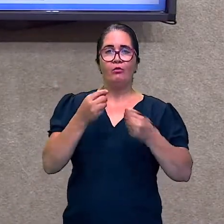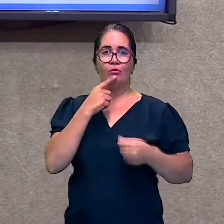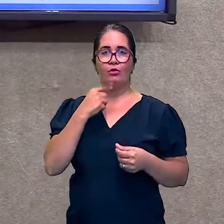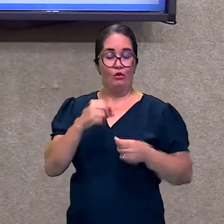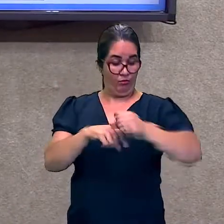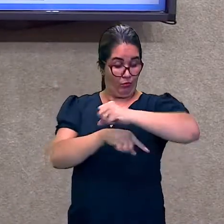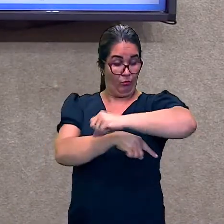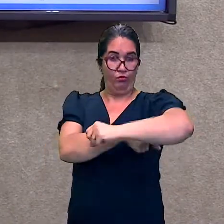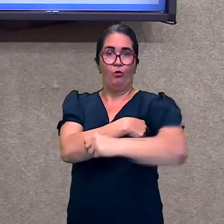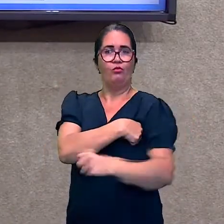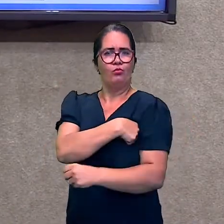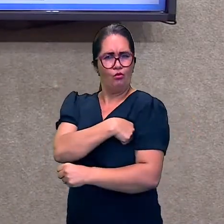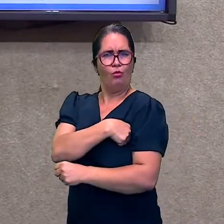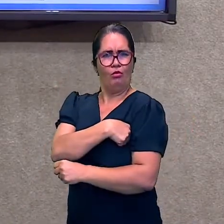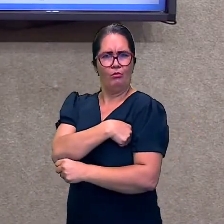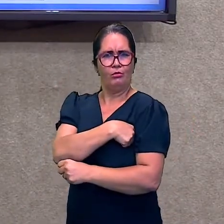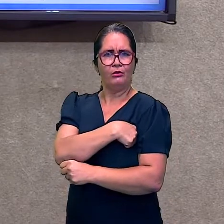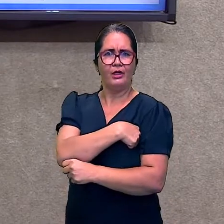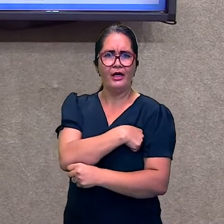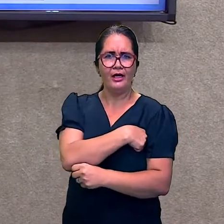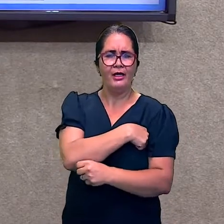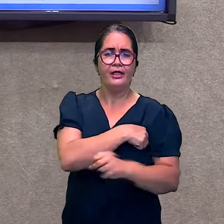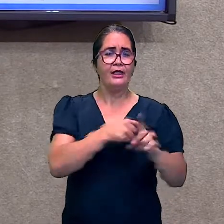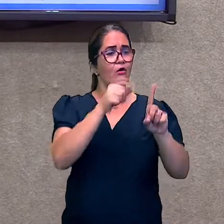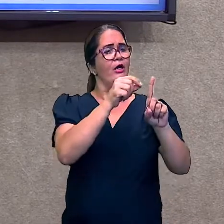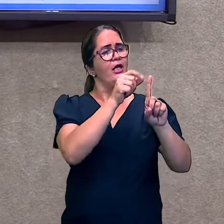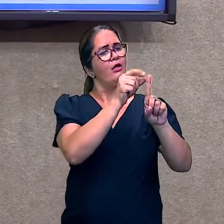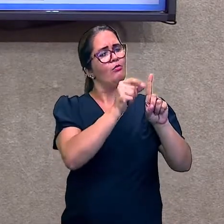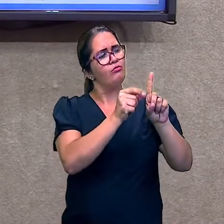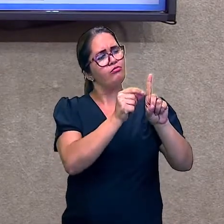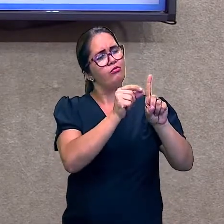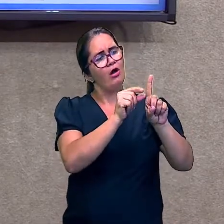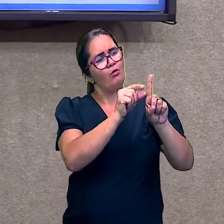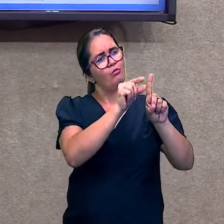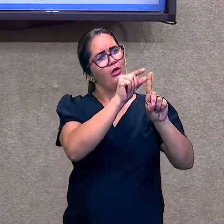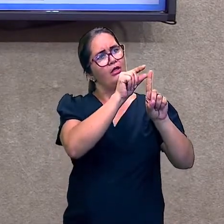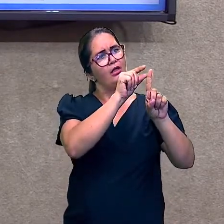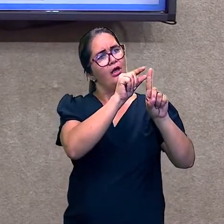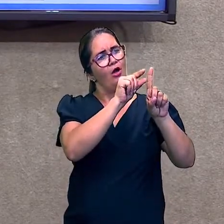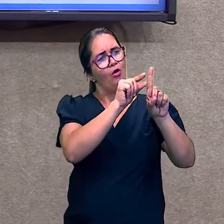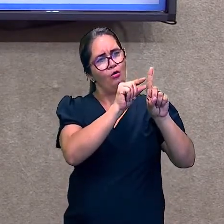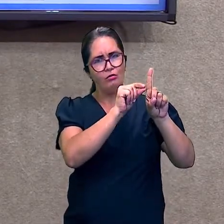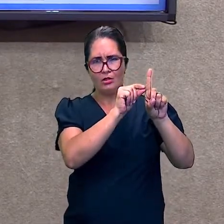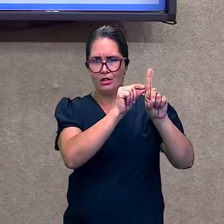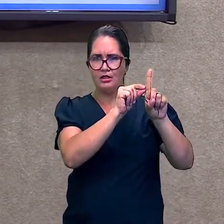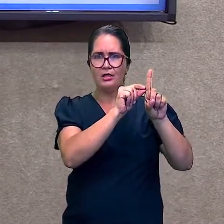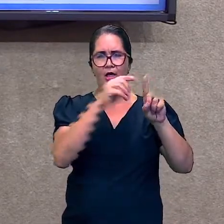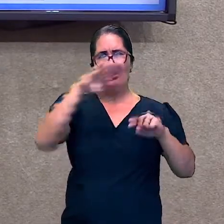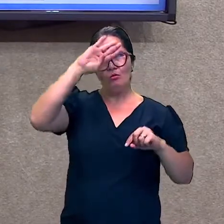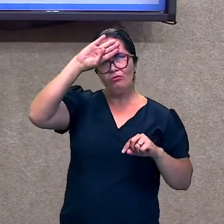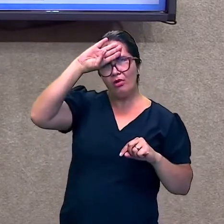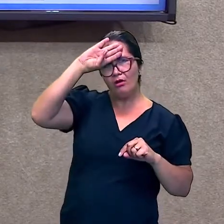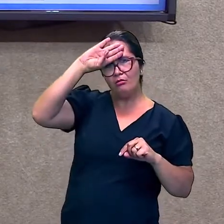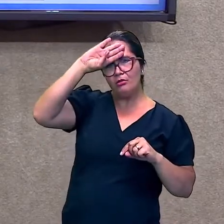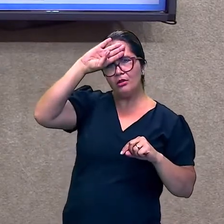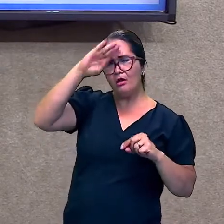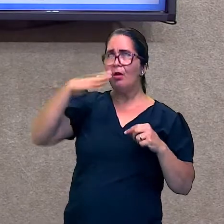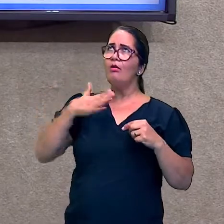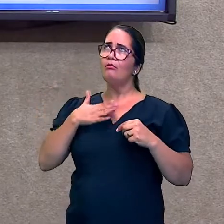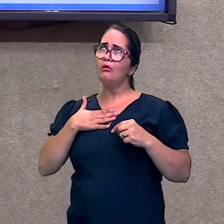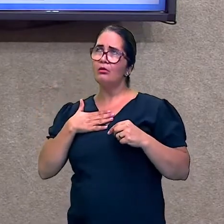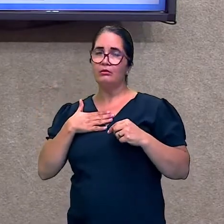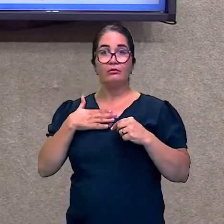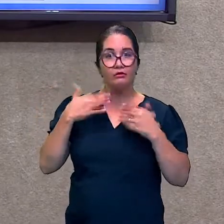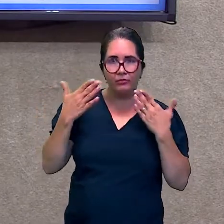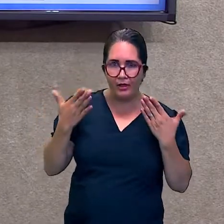Este mercúrio. Ele aumente. acordo. Com a temperatura. Do corpo. Da pessoa. Que está.